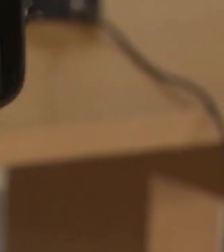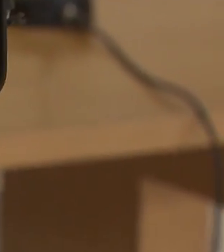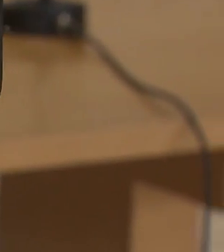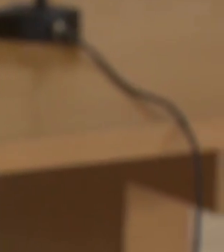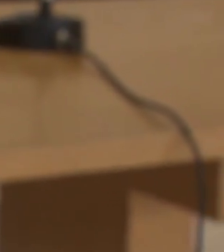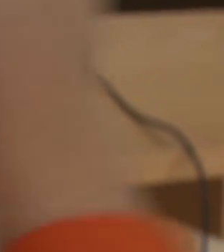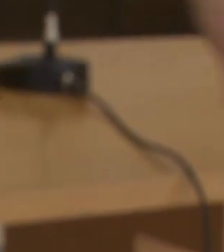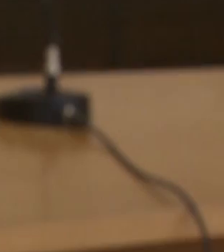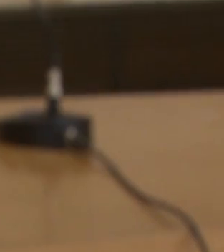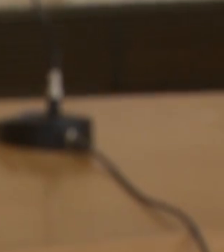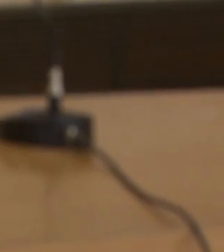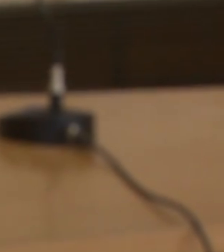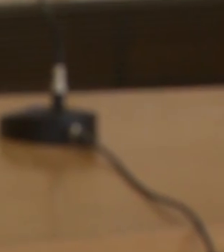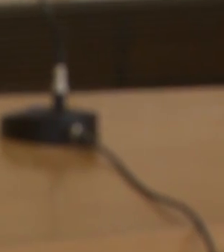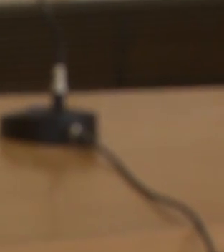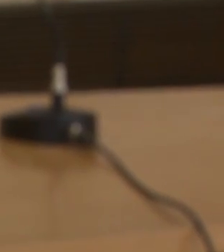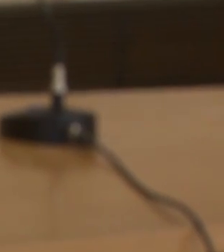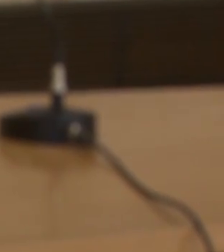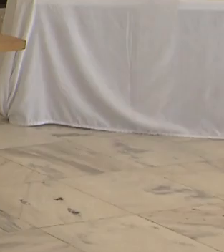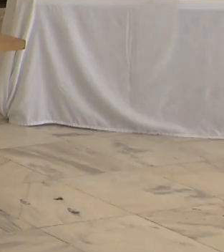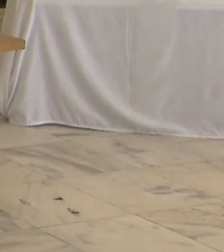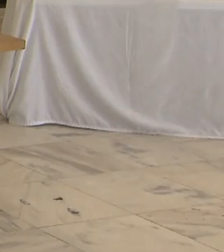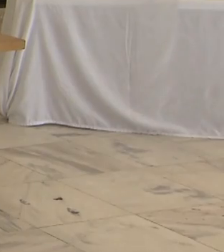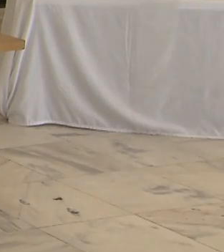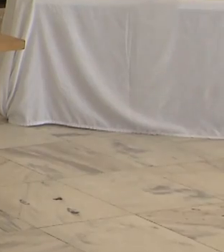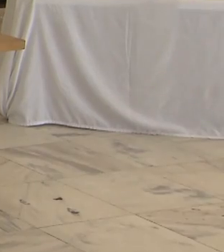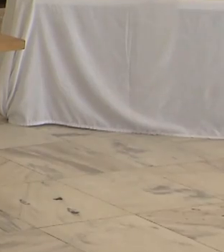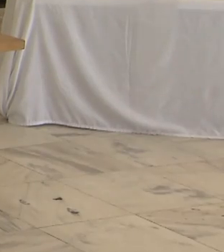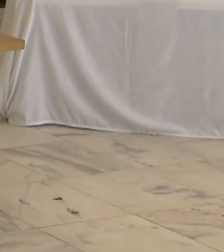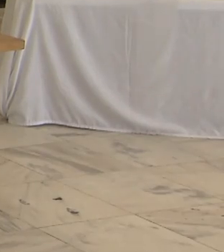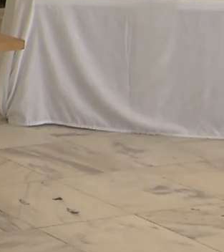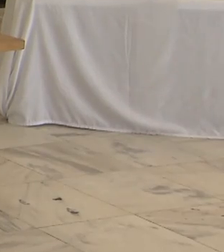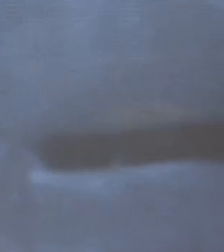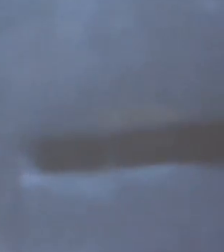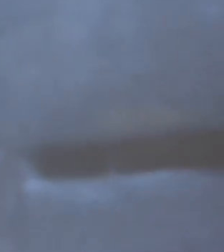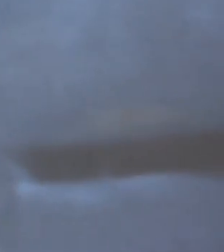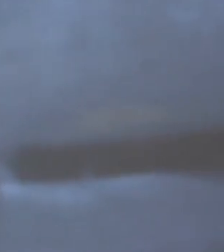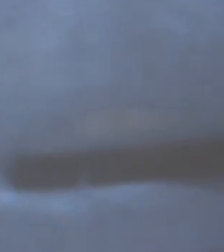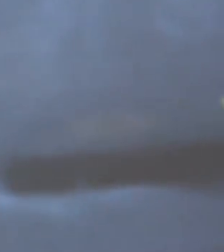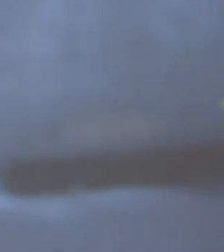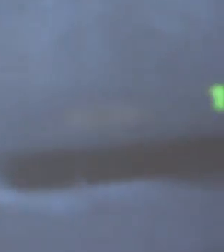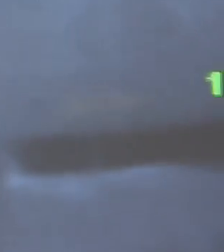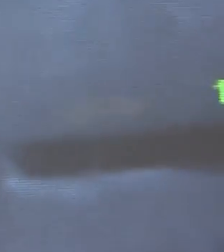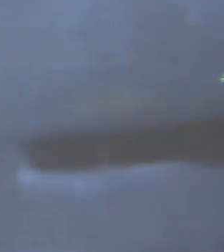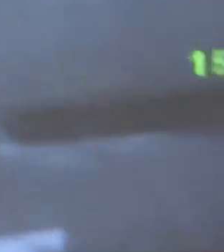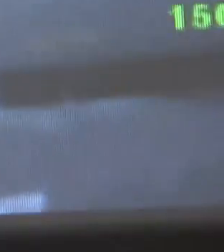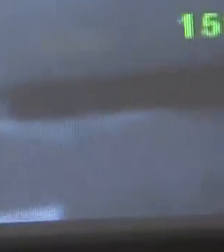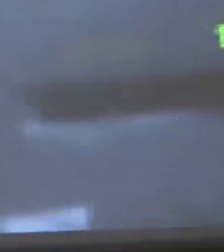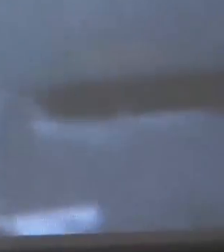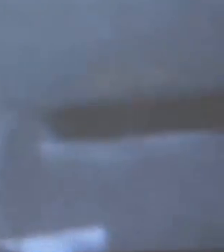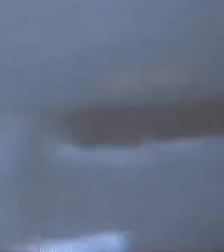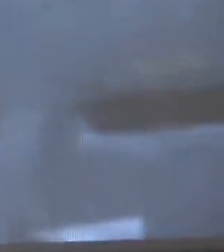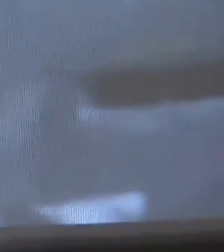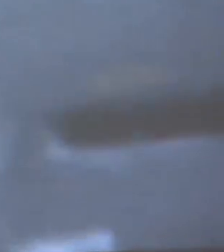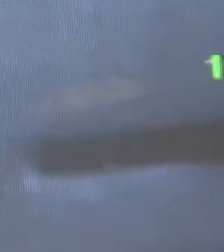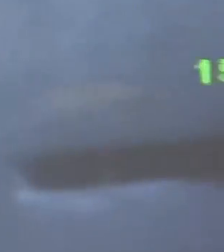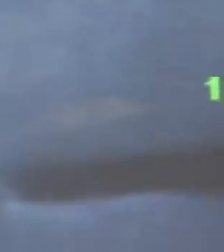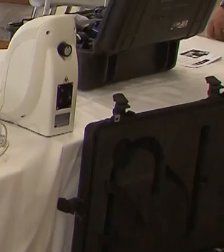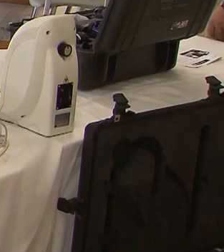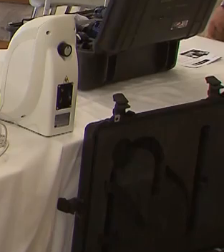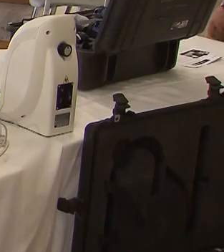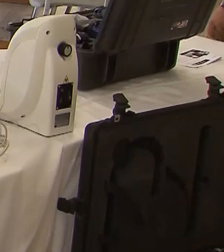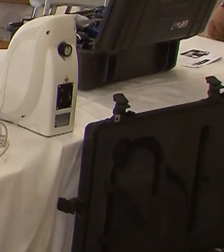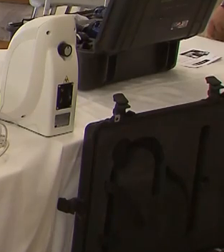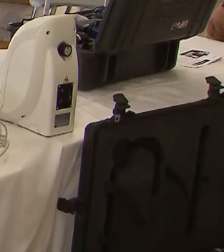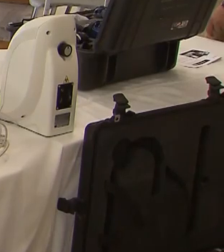adotando medidas para detectar passageiros com possíveis sintomas do coronavírus nos aeroportos. Aqui em Brasília, por